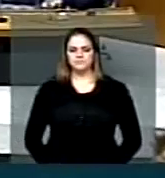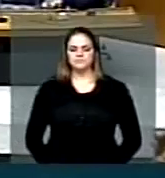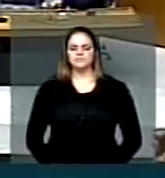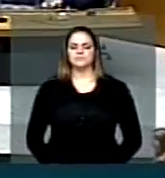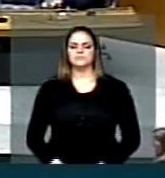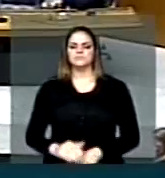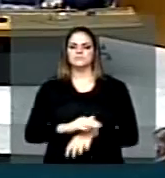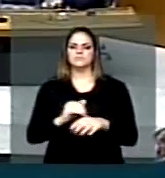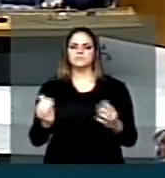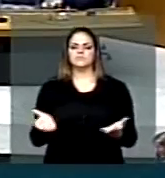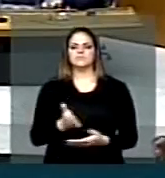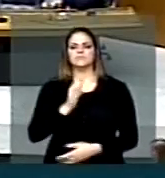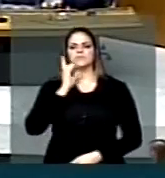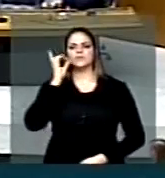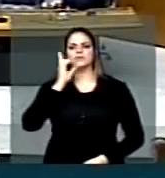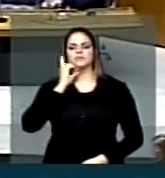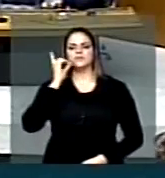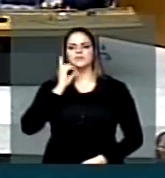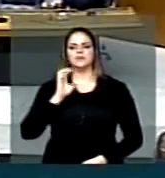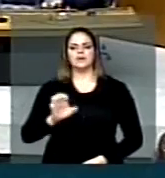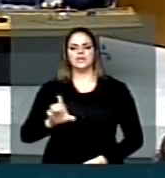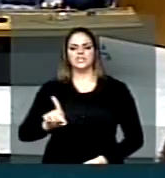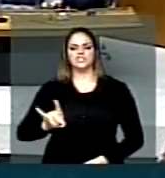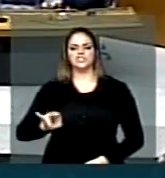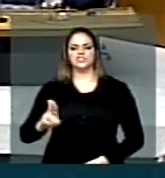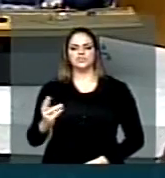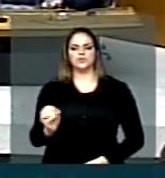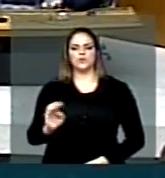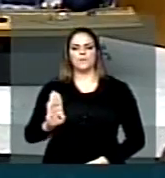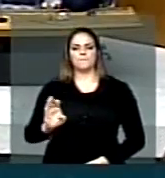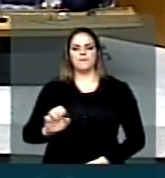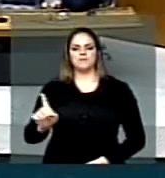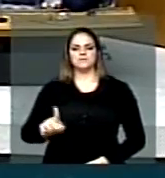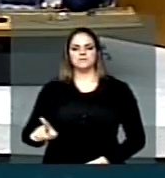Conceda a palavra ao ex-deputado Edinho Bez.